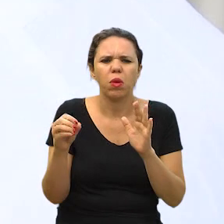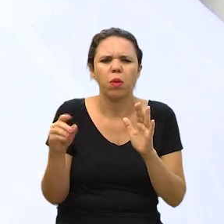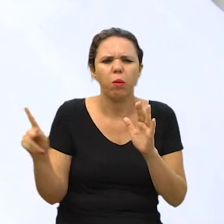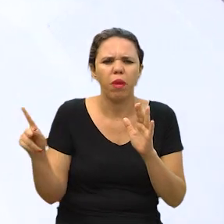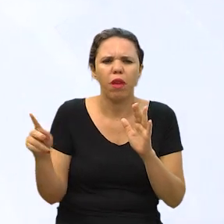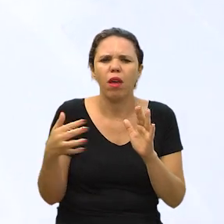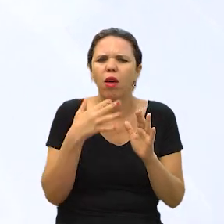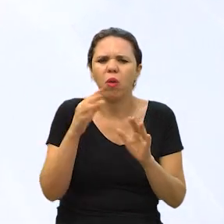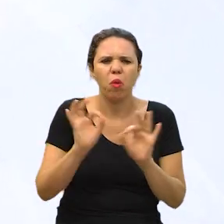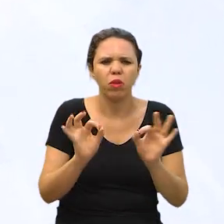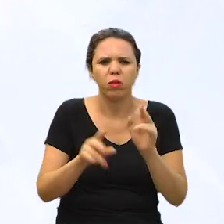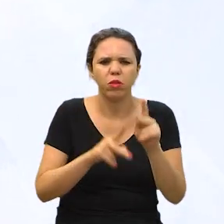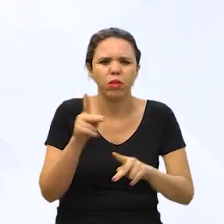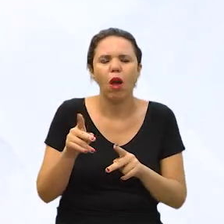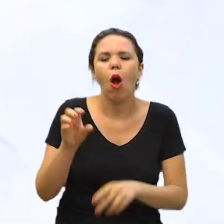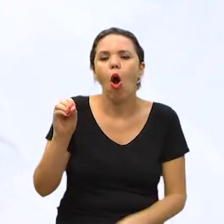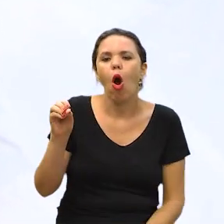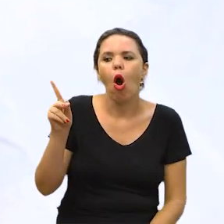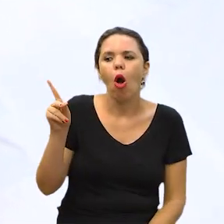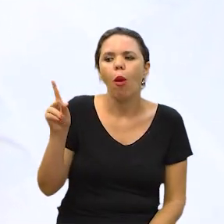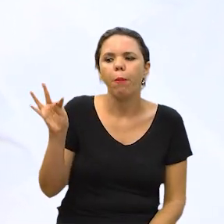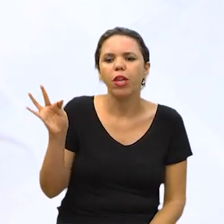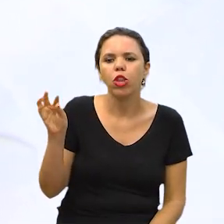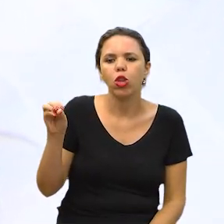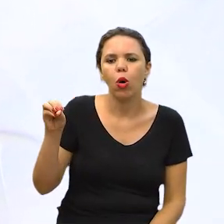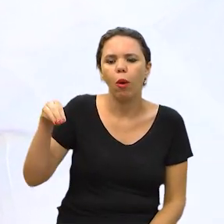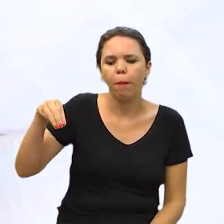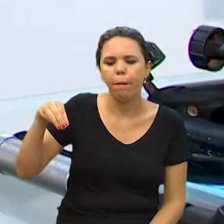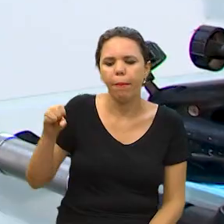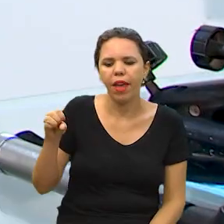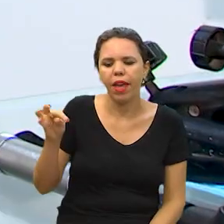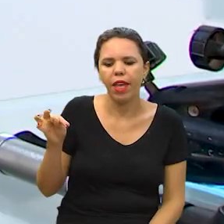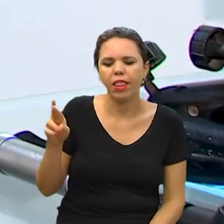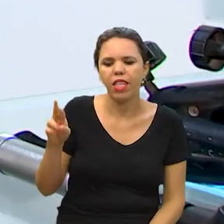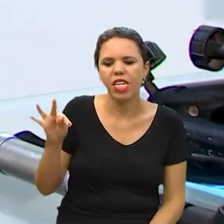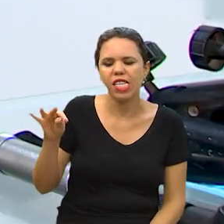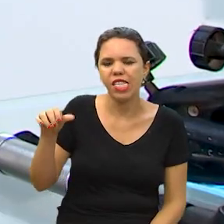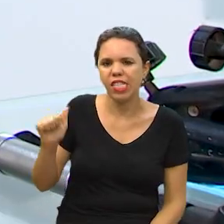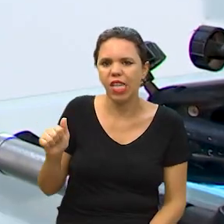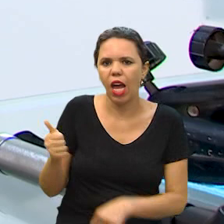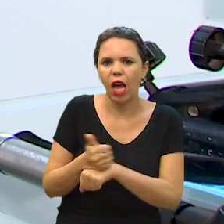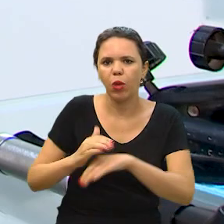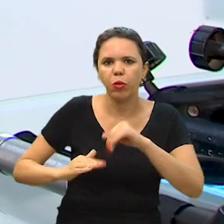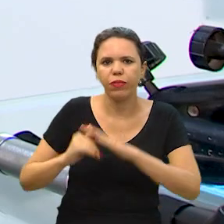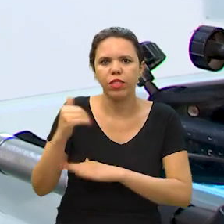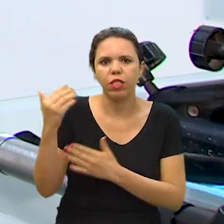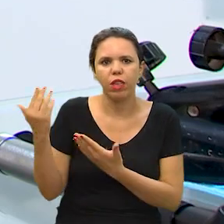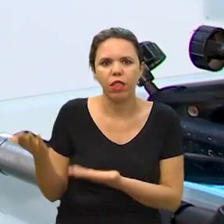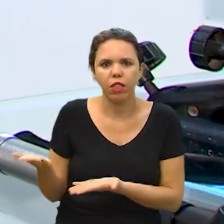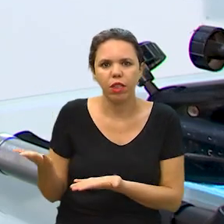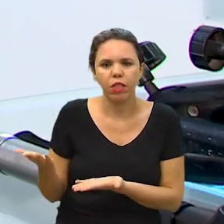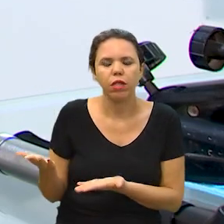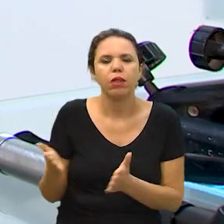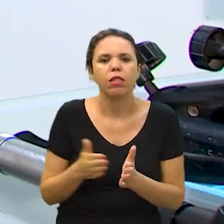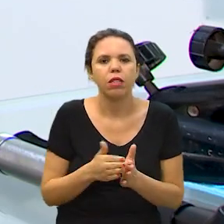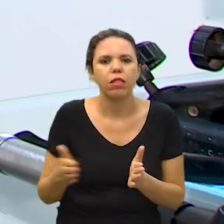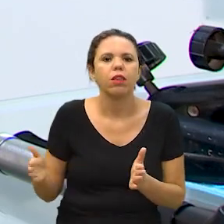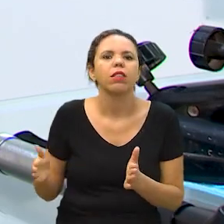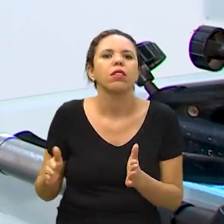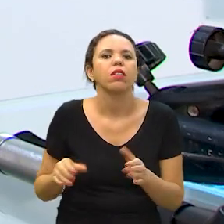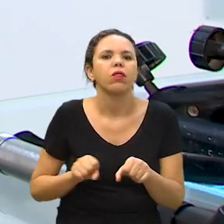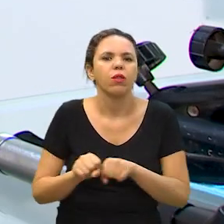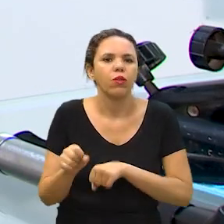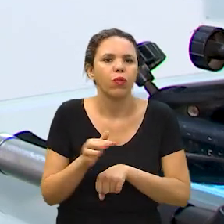um pouco desconhecido para muita gente, optometrista. O optometrista é um profissional de nível